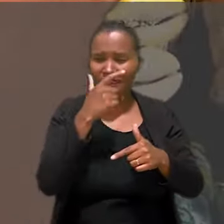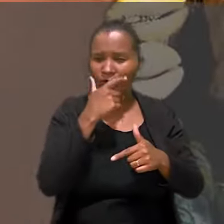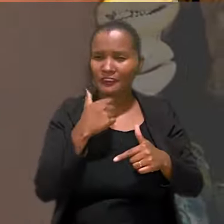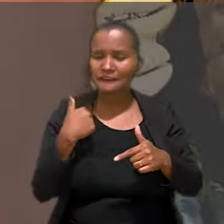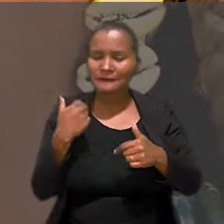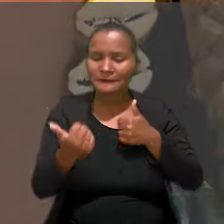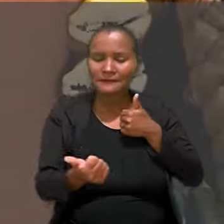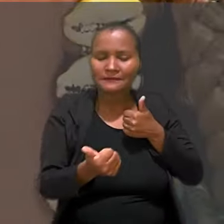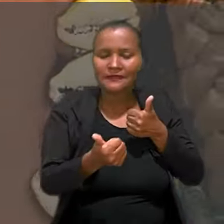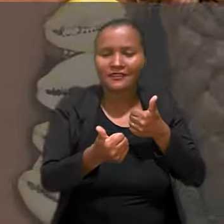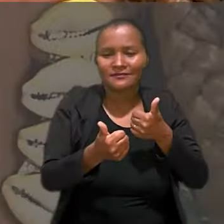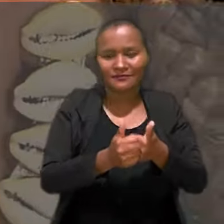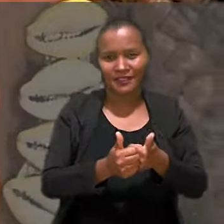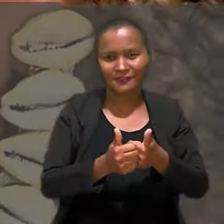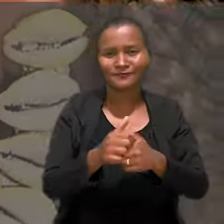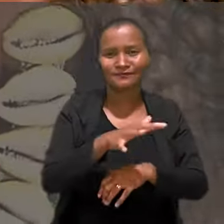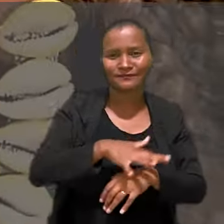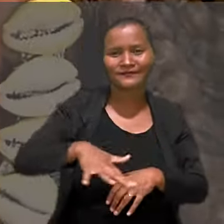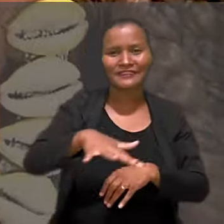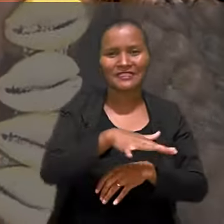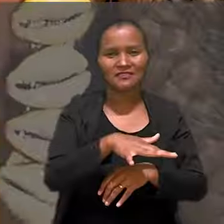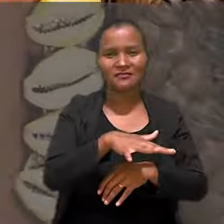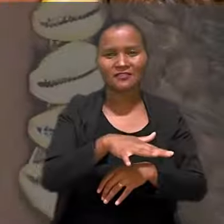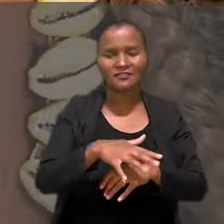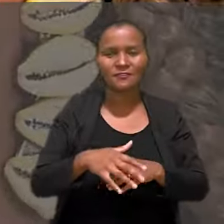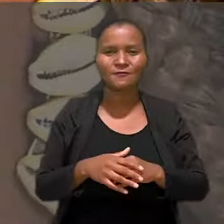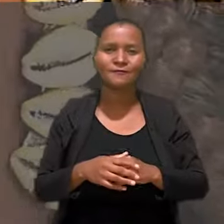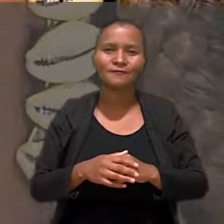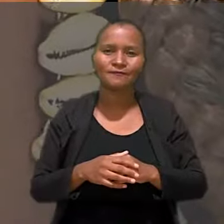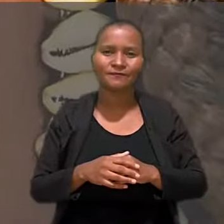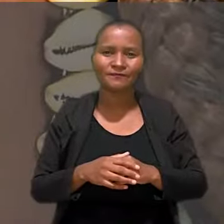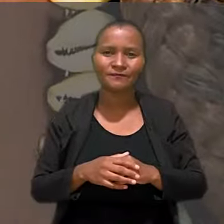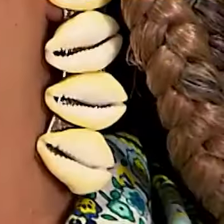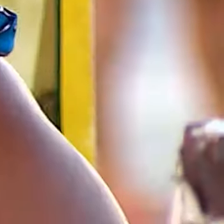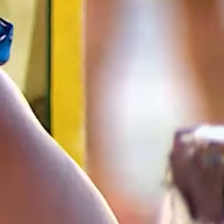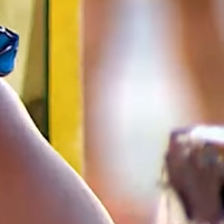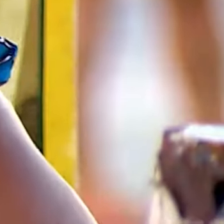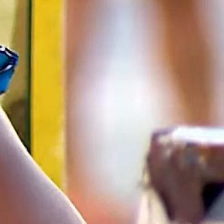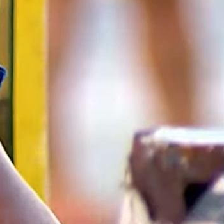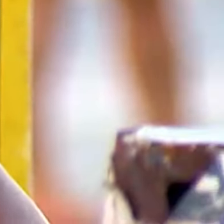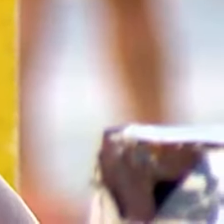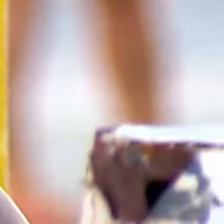saio para trabalhar, eu acho que eu estou chegando mais perto desse espaço.